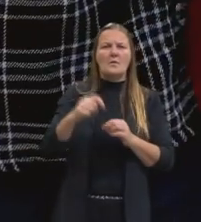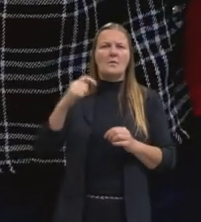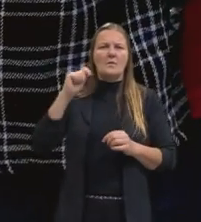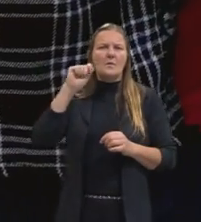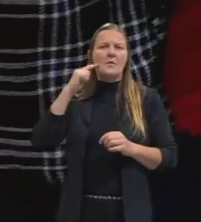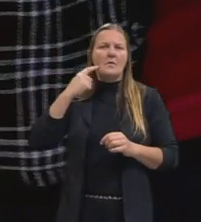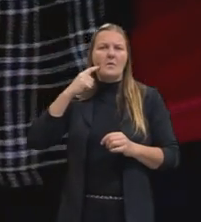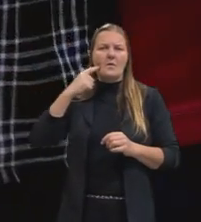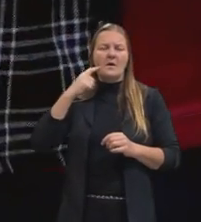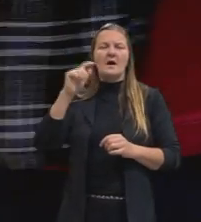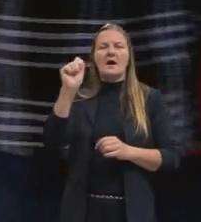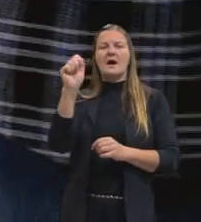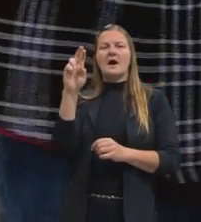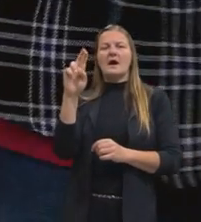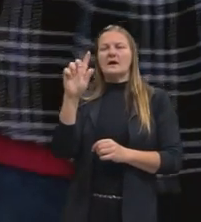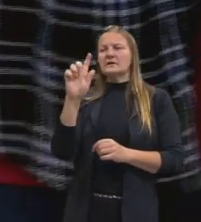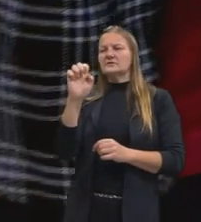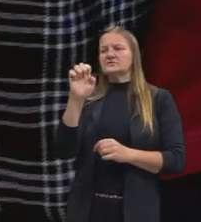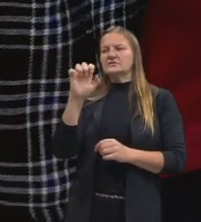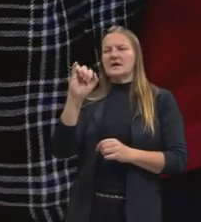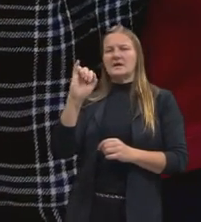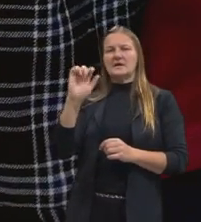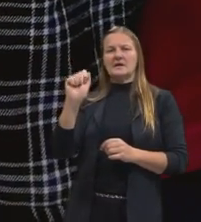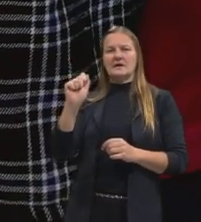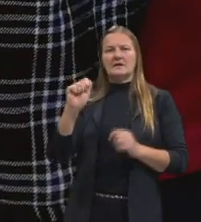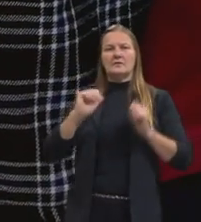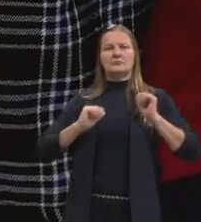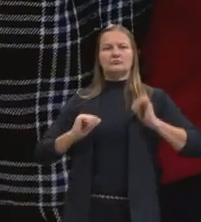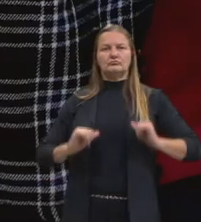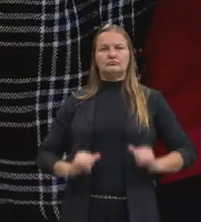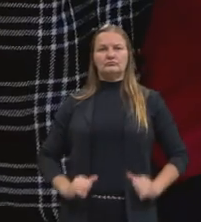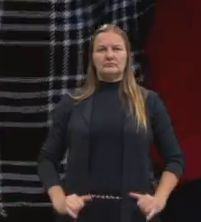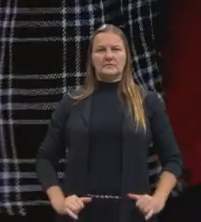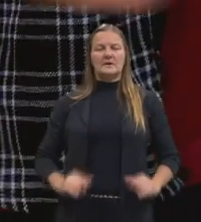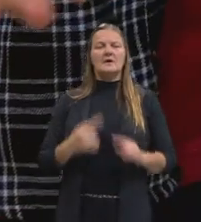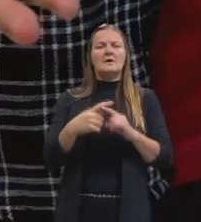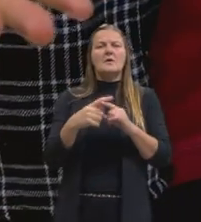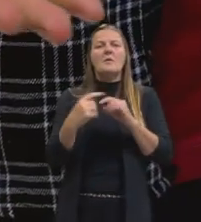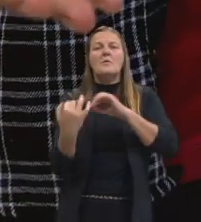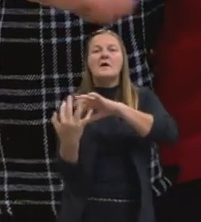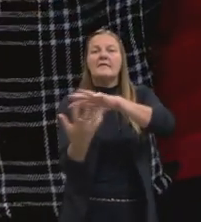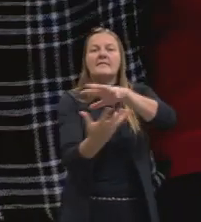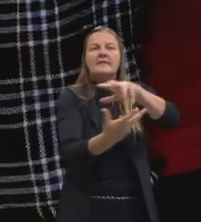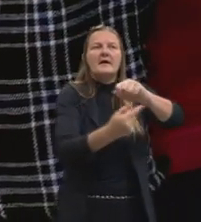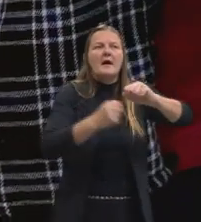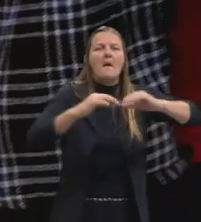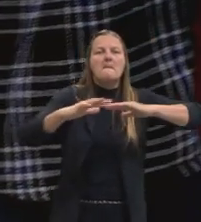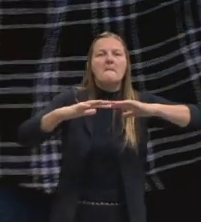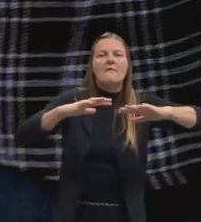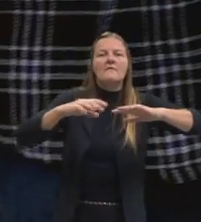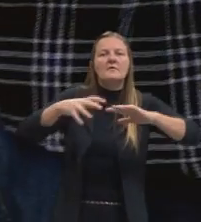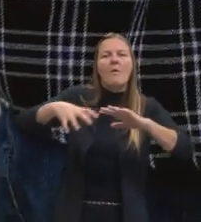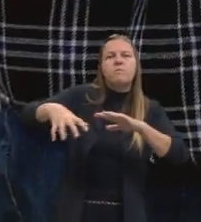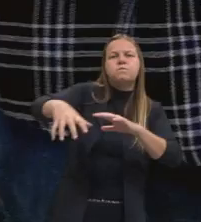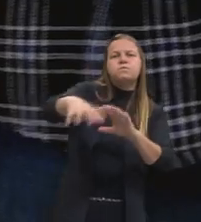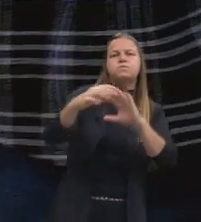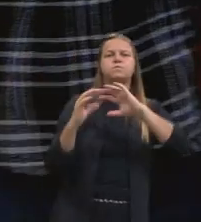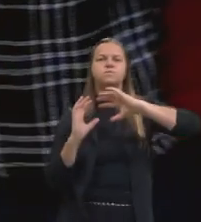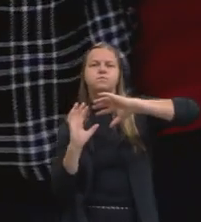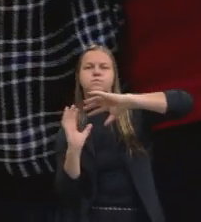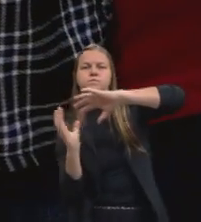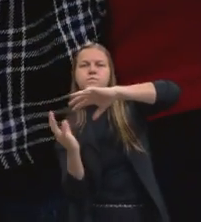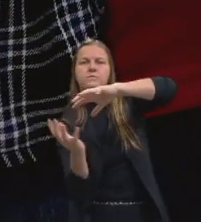Noruega, saio da Argélia, só que tem um problema. Qual que é o problema? A Terra não tá parada, certo? Ela faz um movimento de